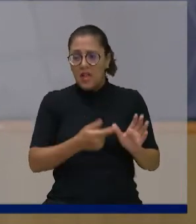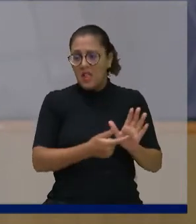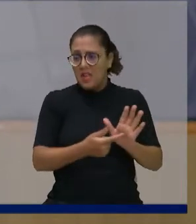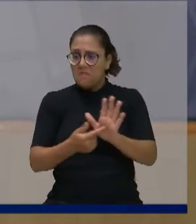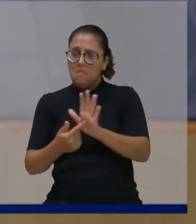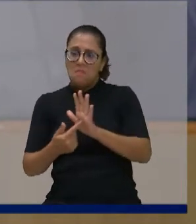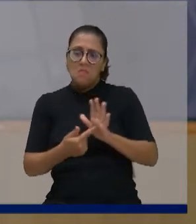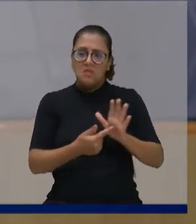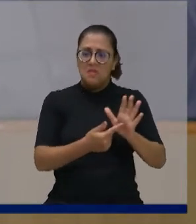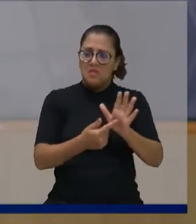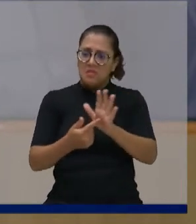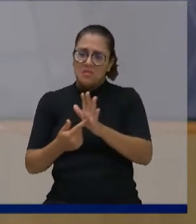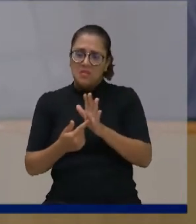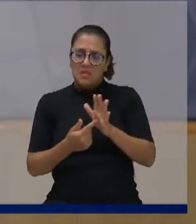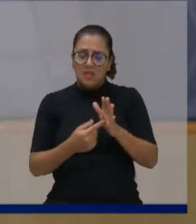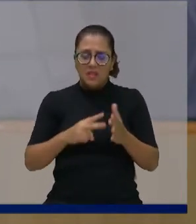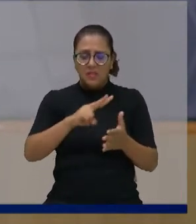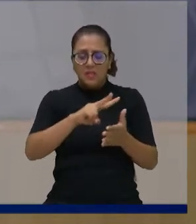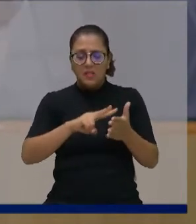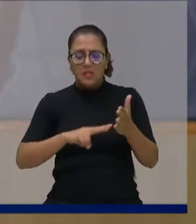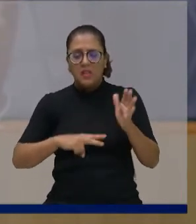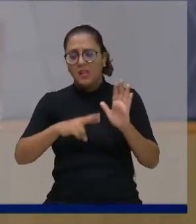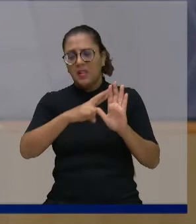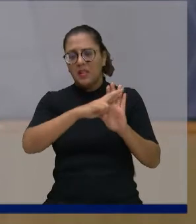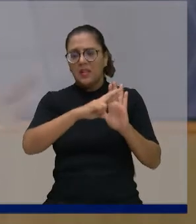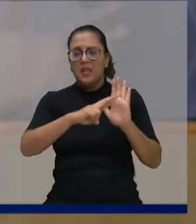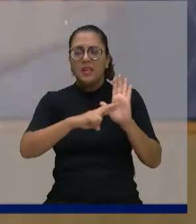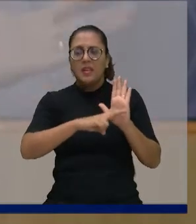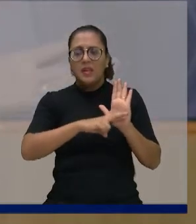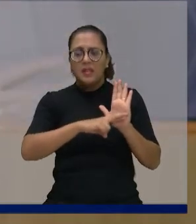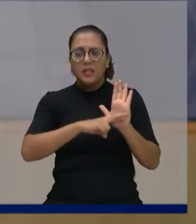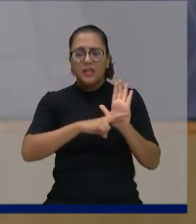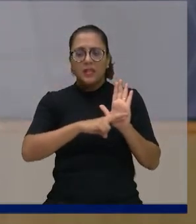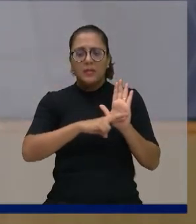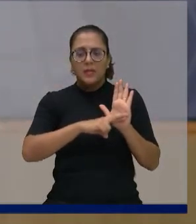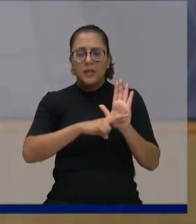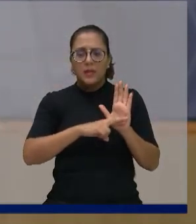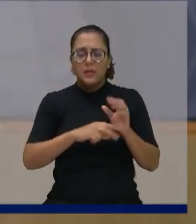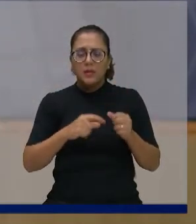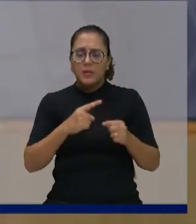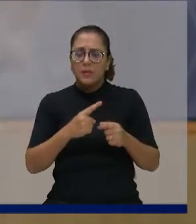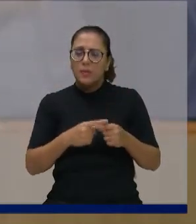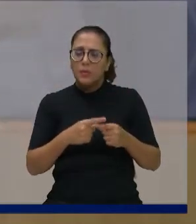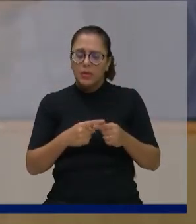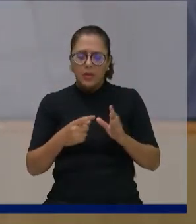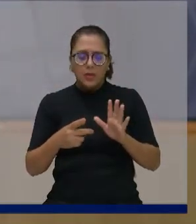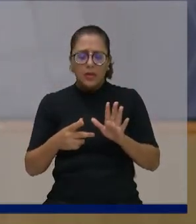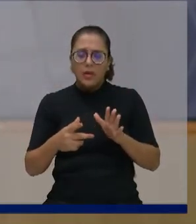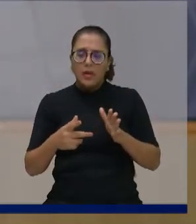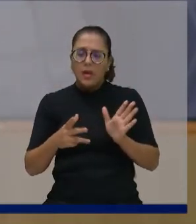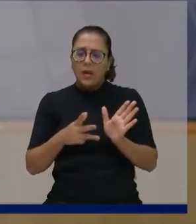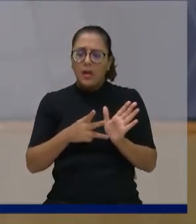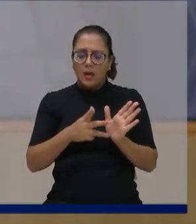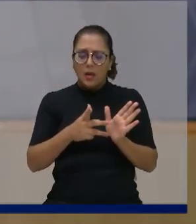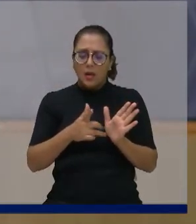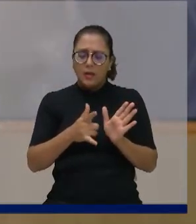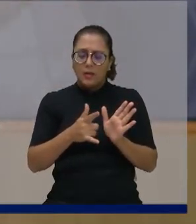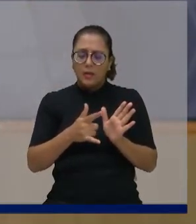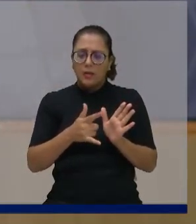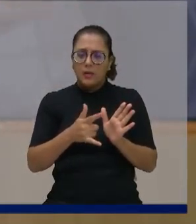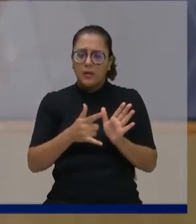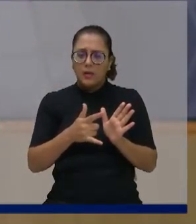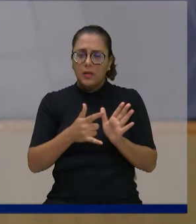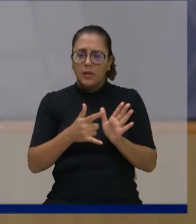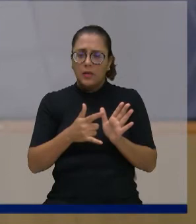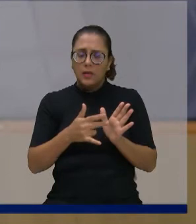-feira, de ler requerimento, atropelar, por que não se segue o regimento então e não faz tudo na segunda-feira até cinco e meia da tarde,